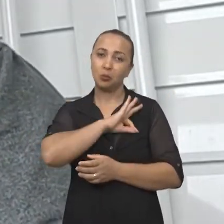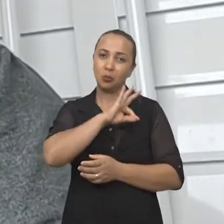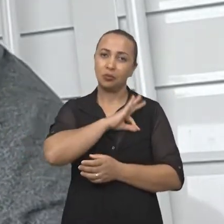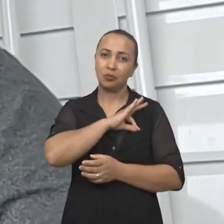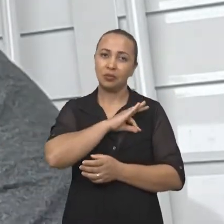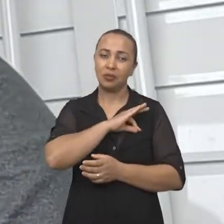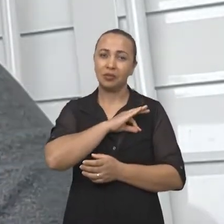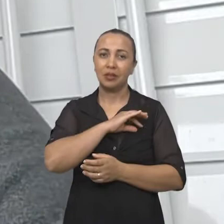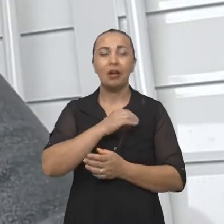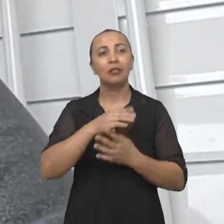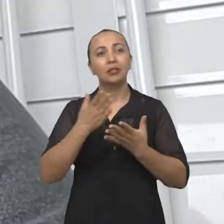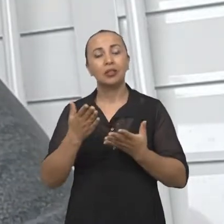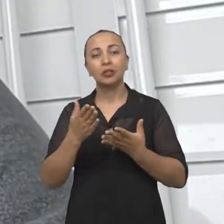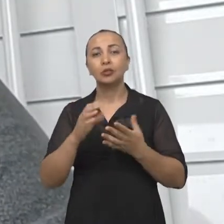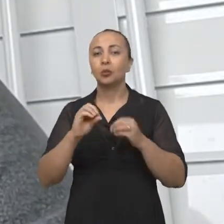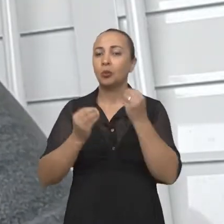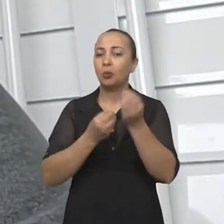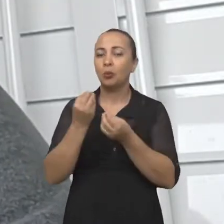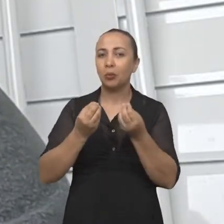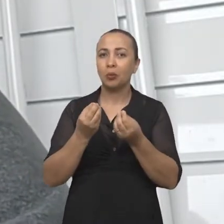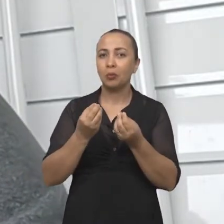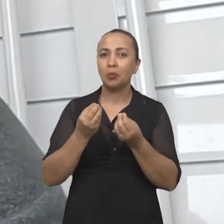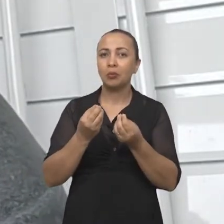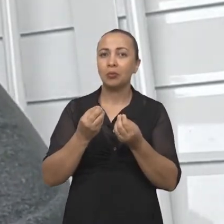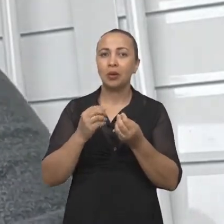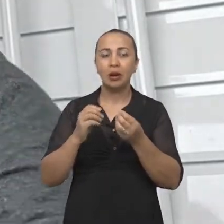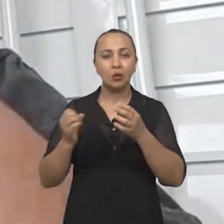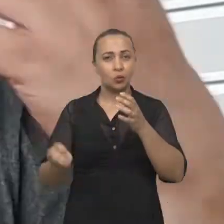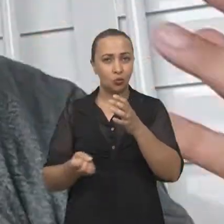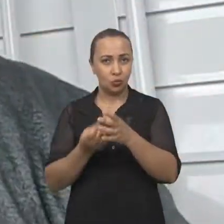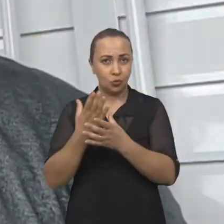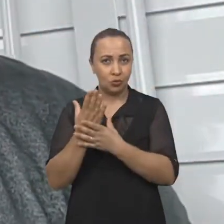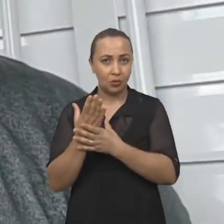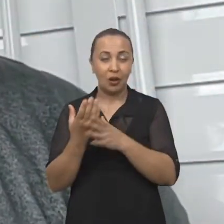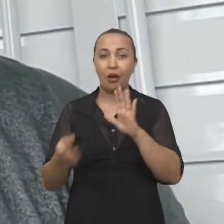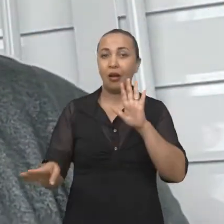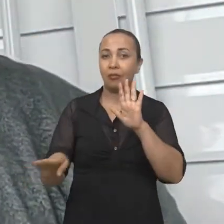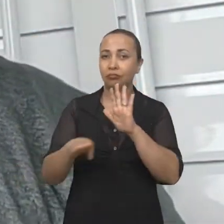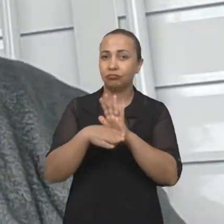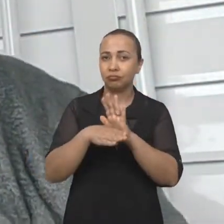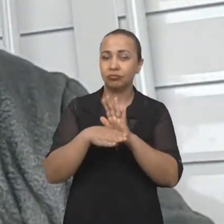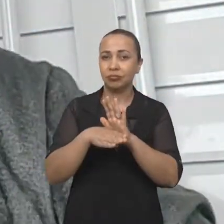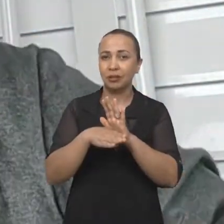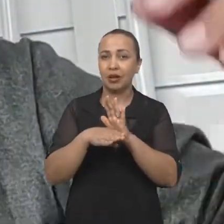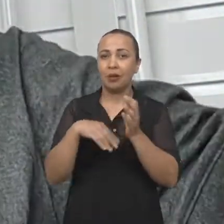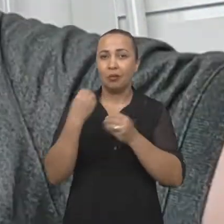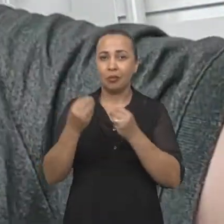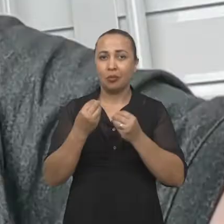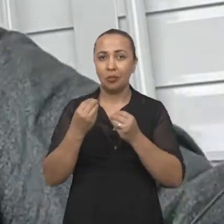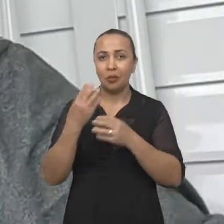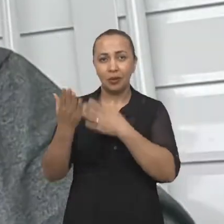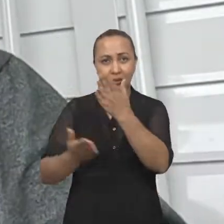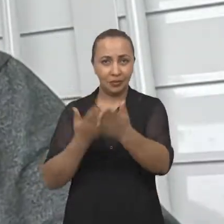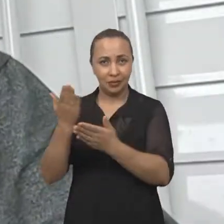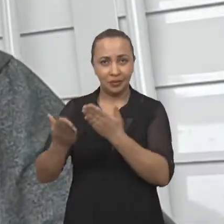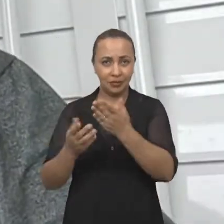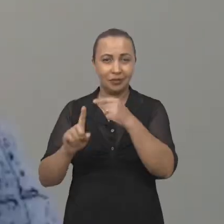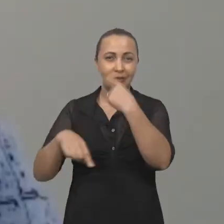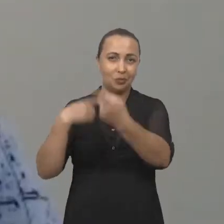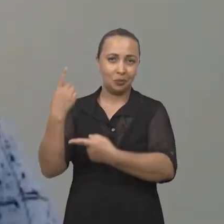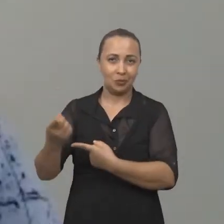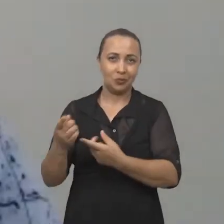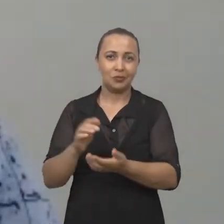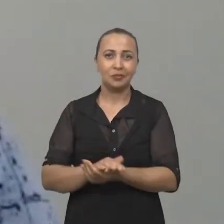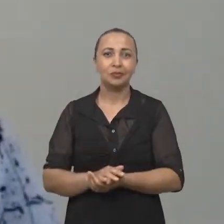né? Desde como ela era gerada até como ela era tratada posteriormente.